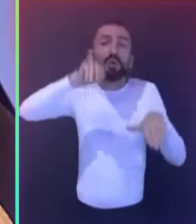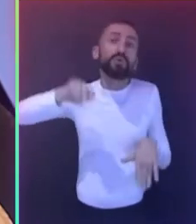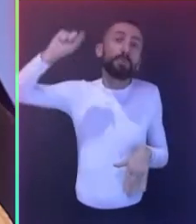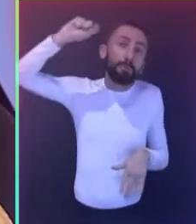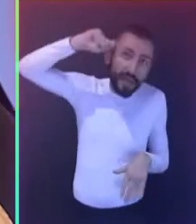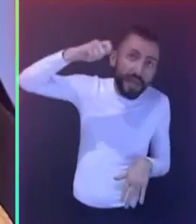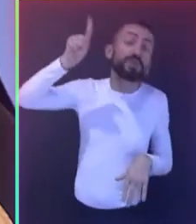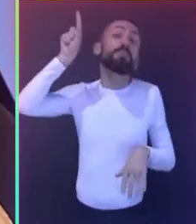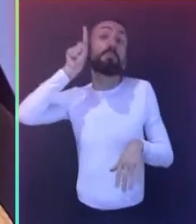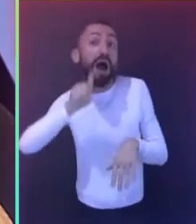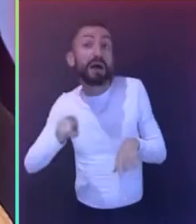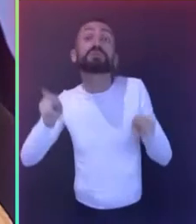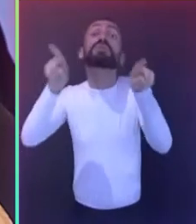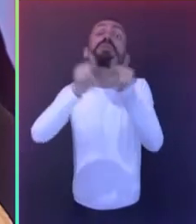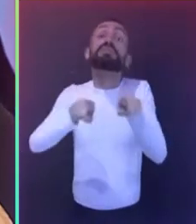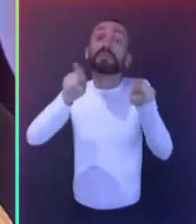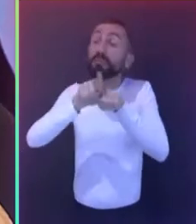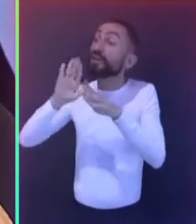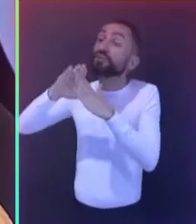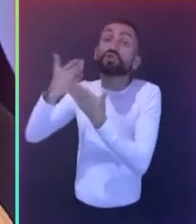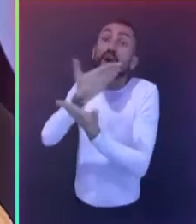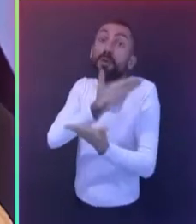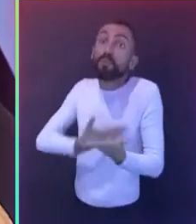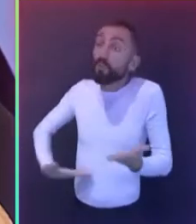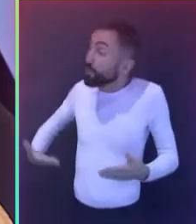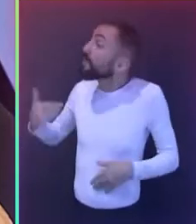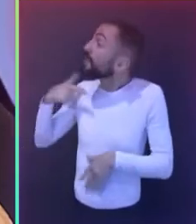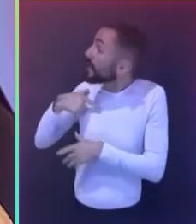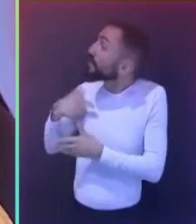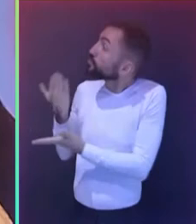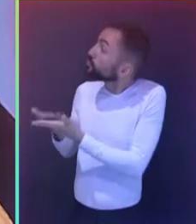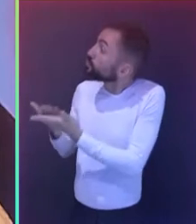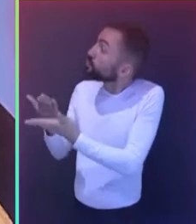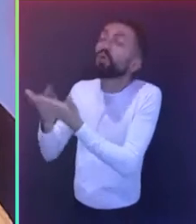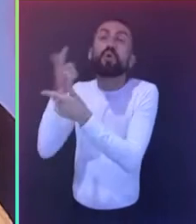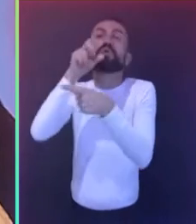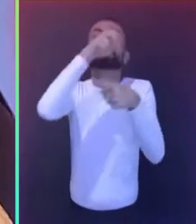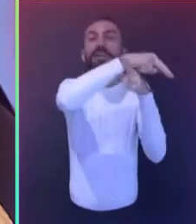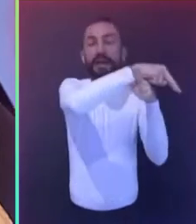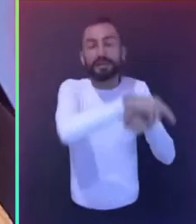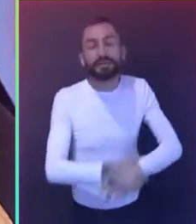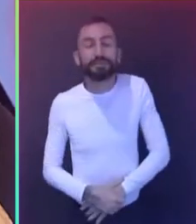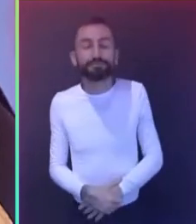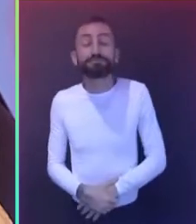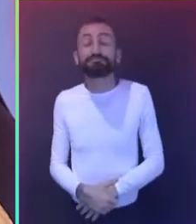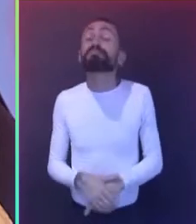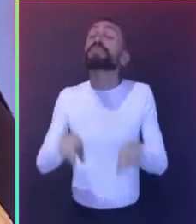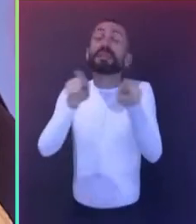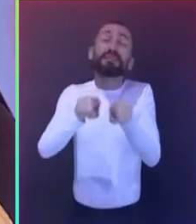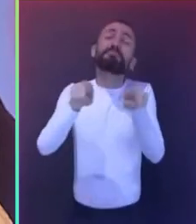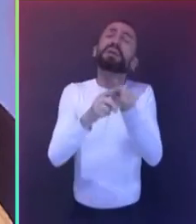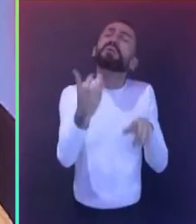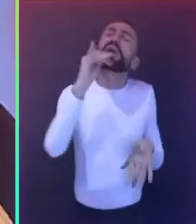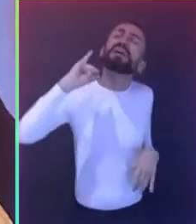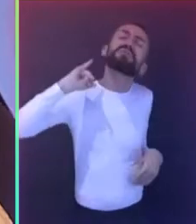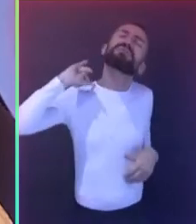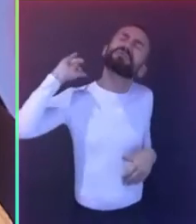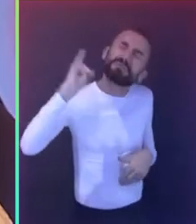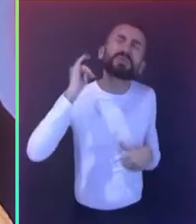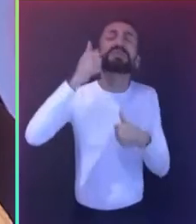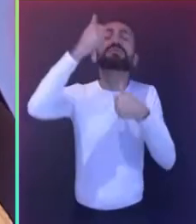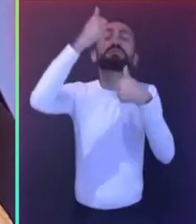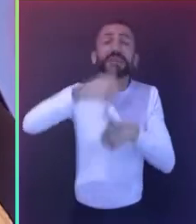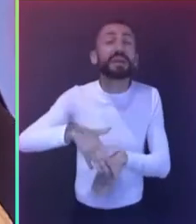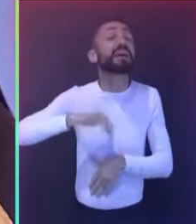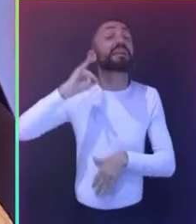oriundos de escolas públicas possam realizar seus sonhos. Quero também ressaltar a importância da defesa da